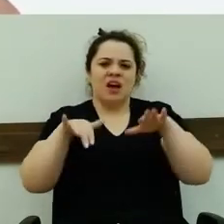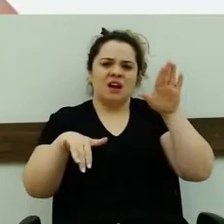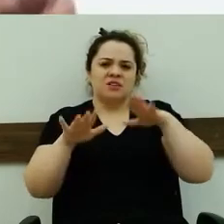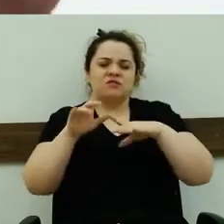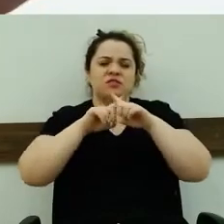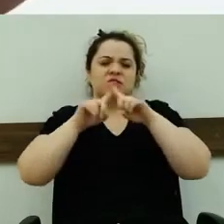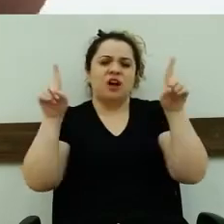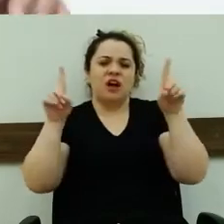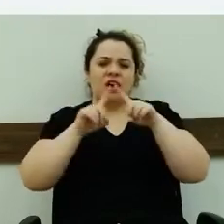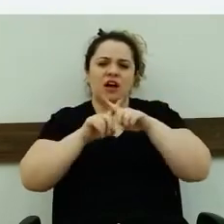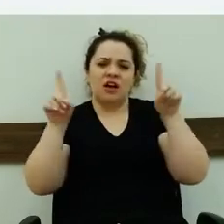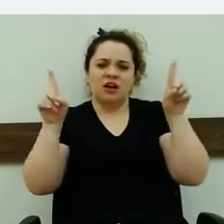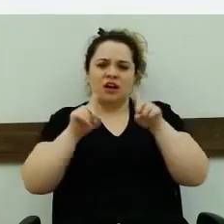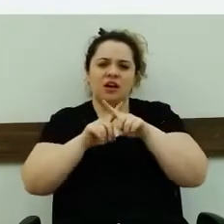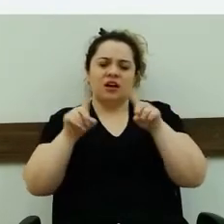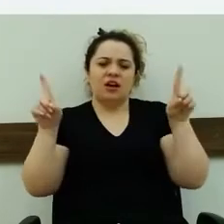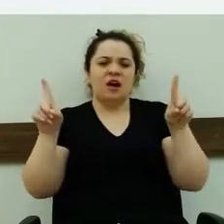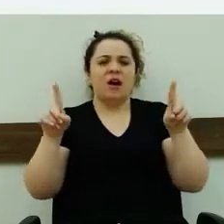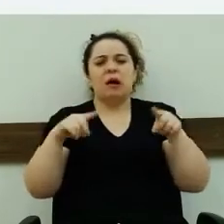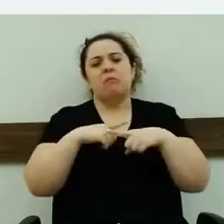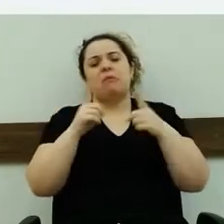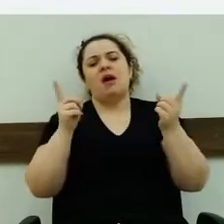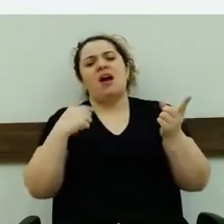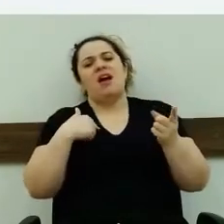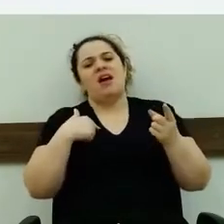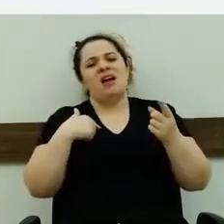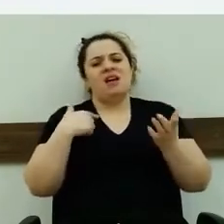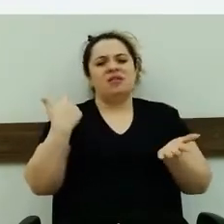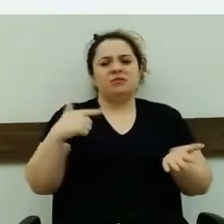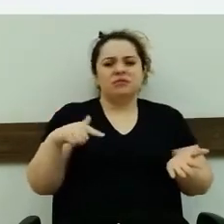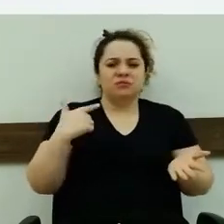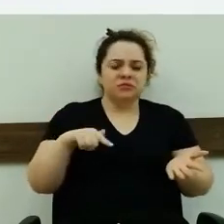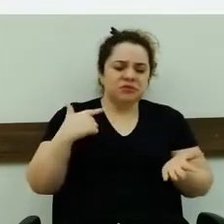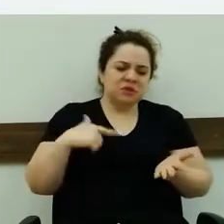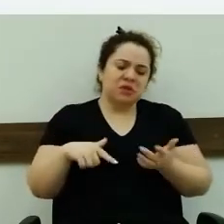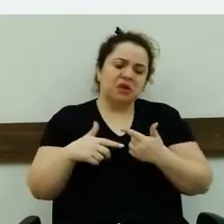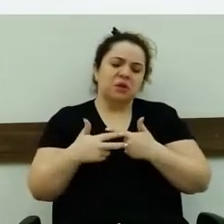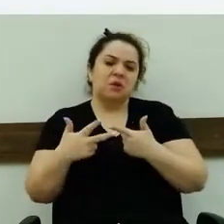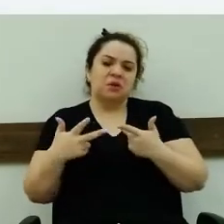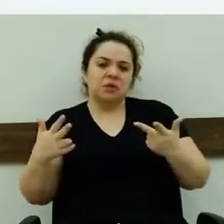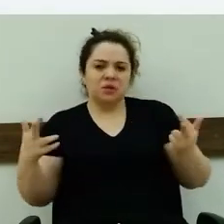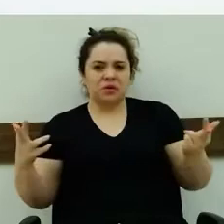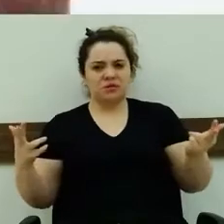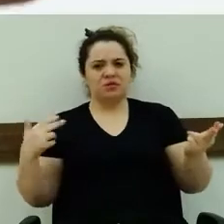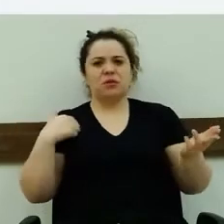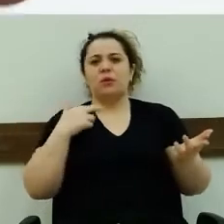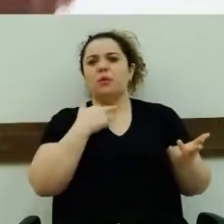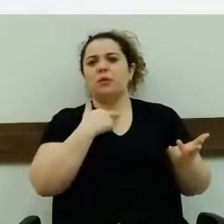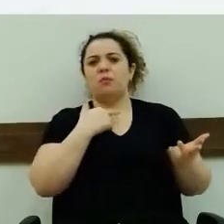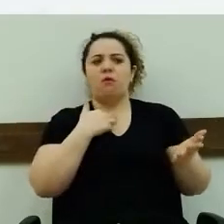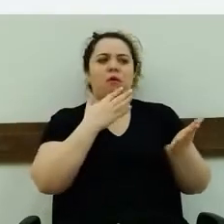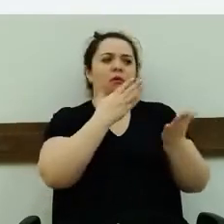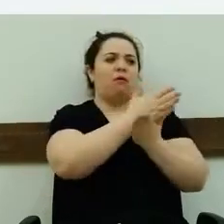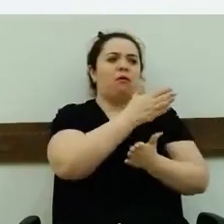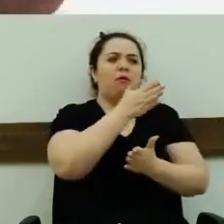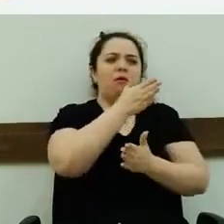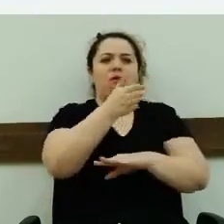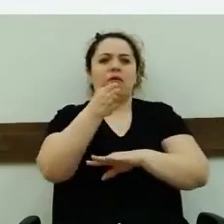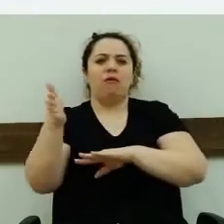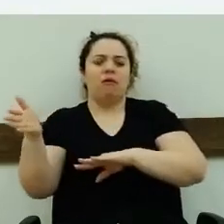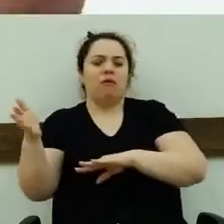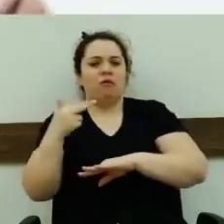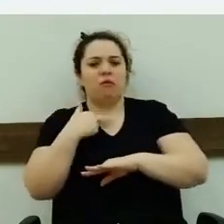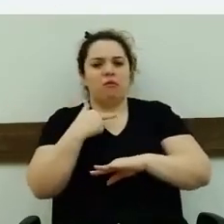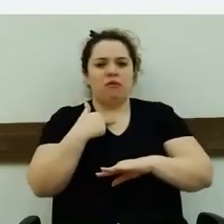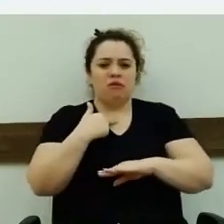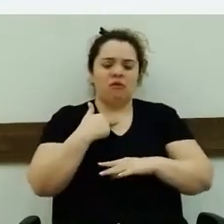reclama, mas eu estou com um sei o que lá, eu estou com um calinho no pé, não posso ir lá em tal lugar, não posso ir na igreja, não posso ir na reunião, não posso ir